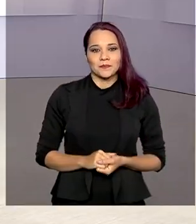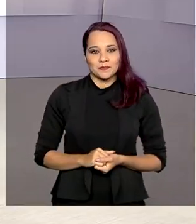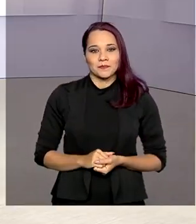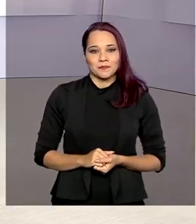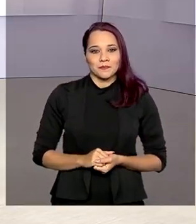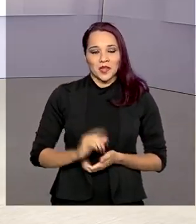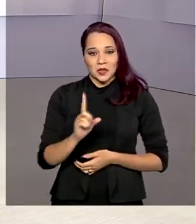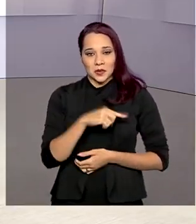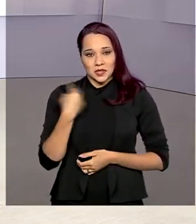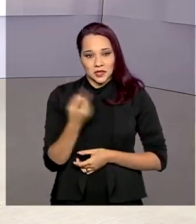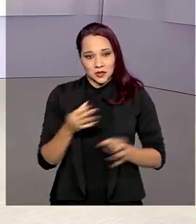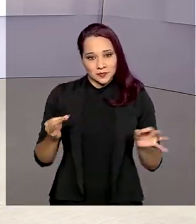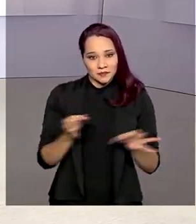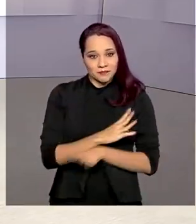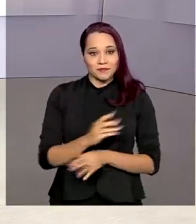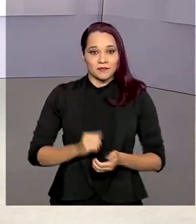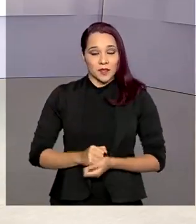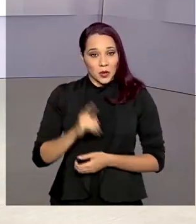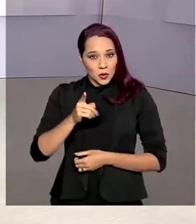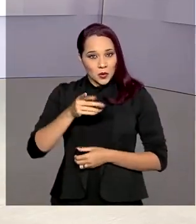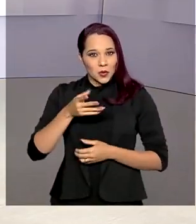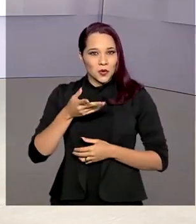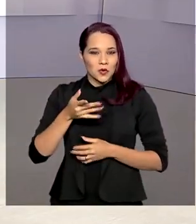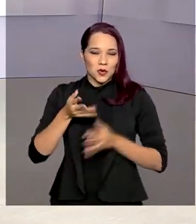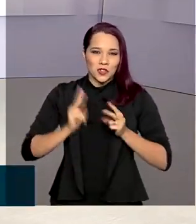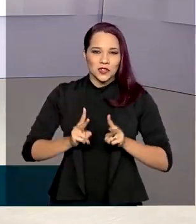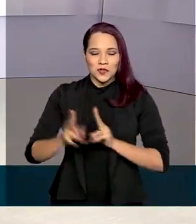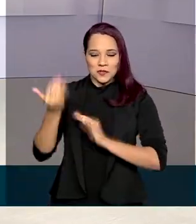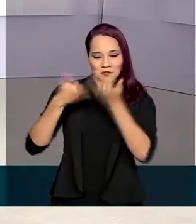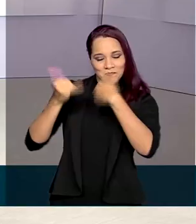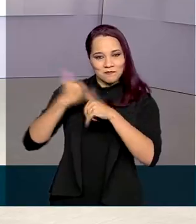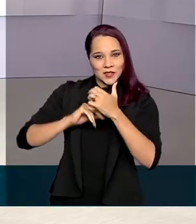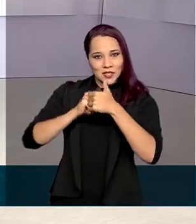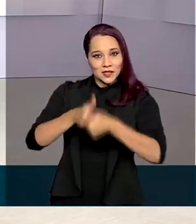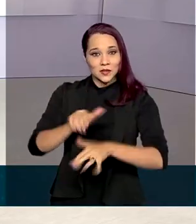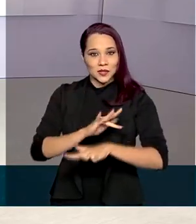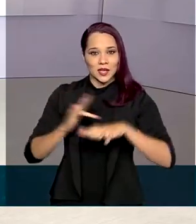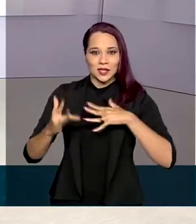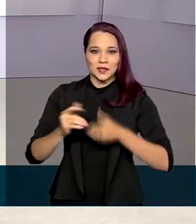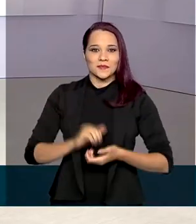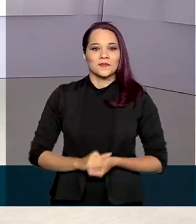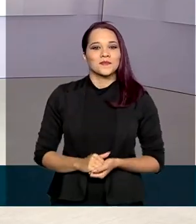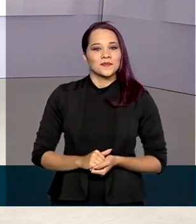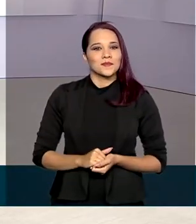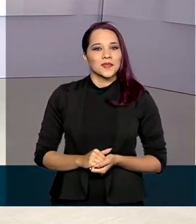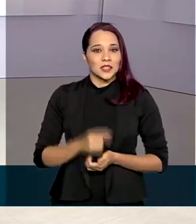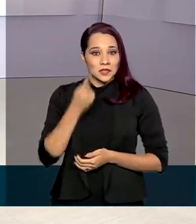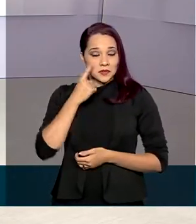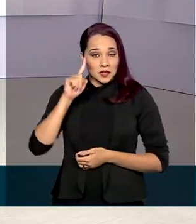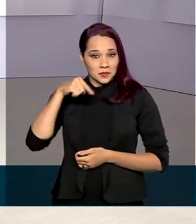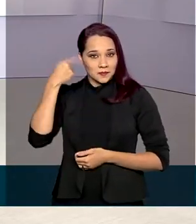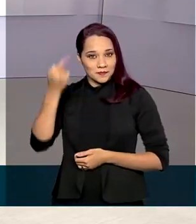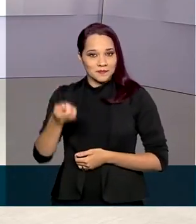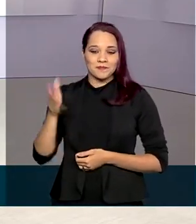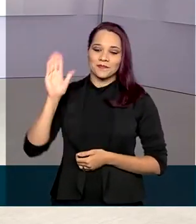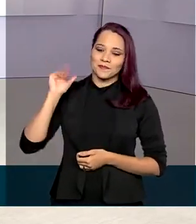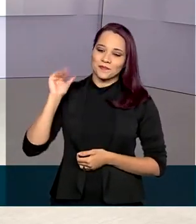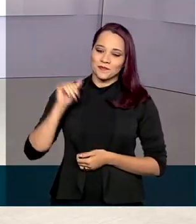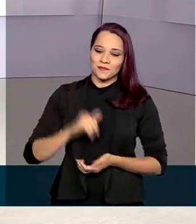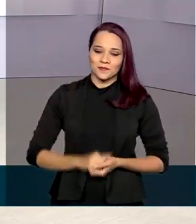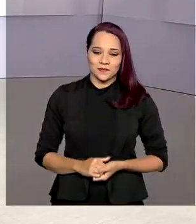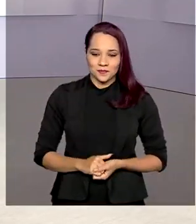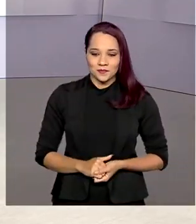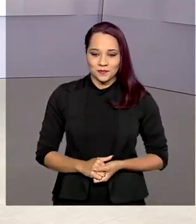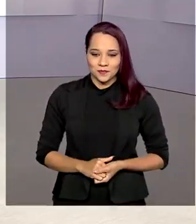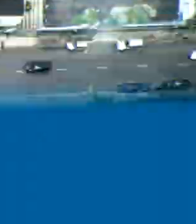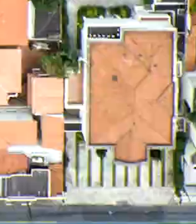O governo agora fica por aqui. Continue bem informado seguindo as nossas redes sociais. A gente se vê na próxima edição. Até lá!